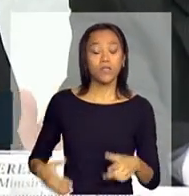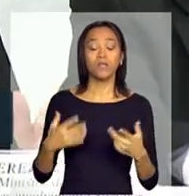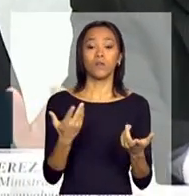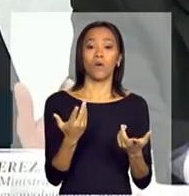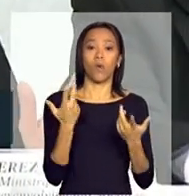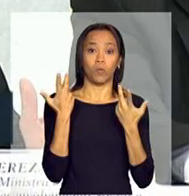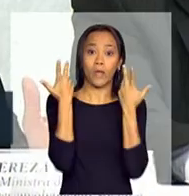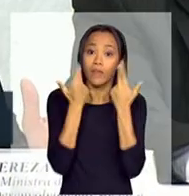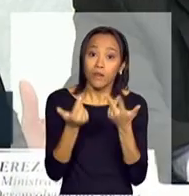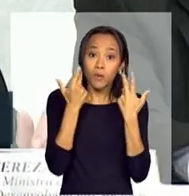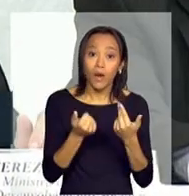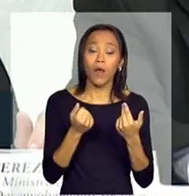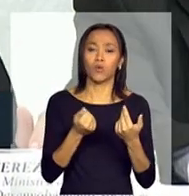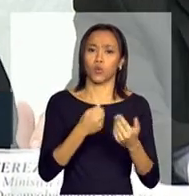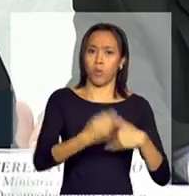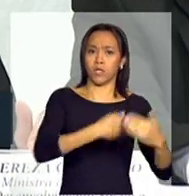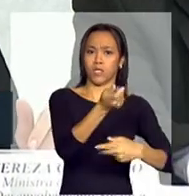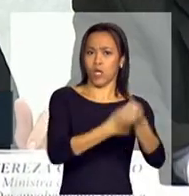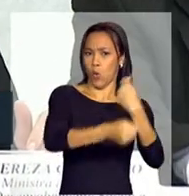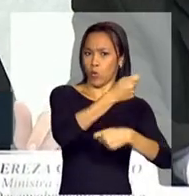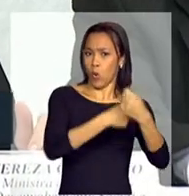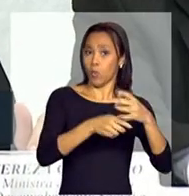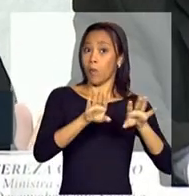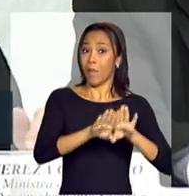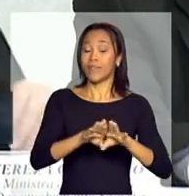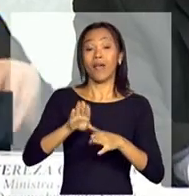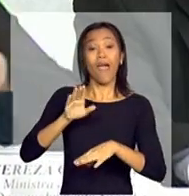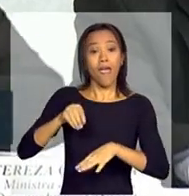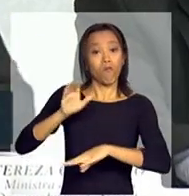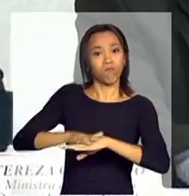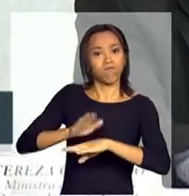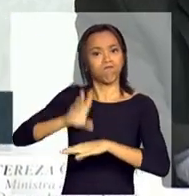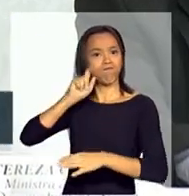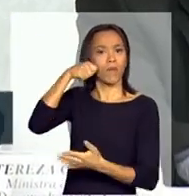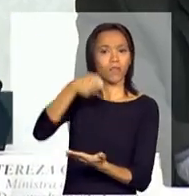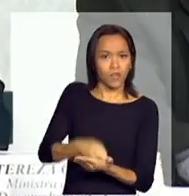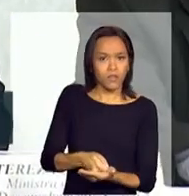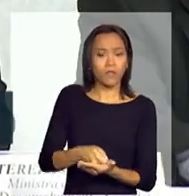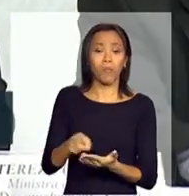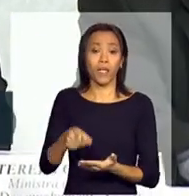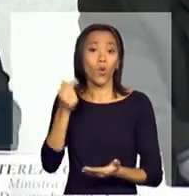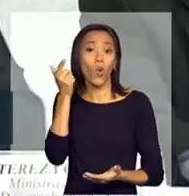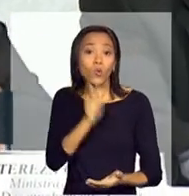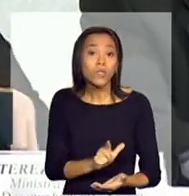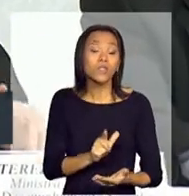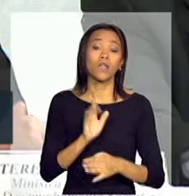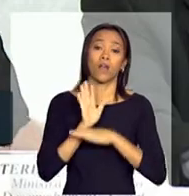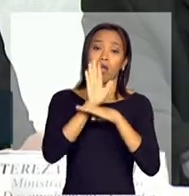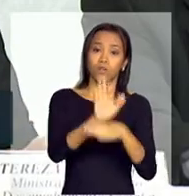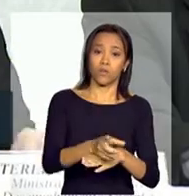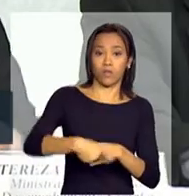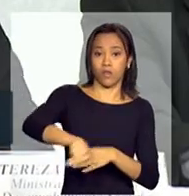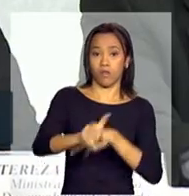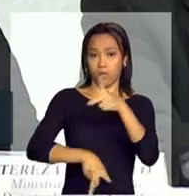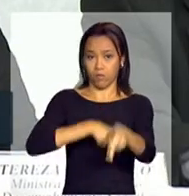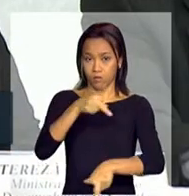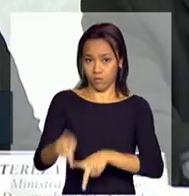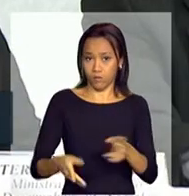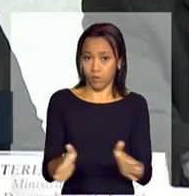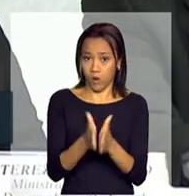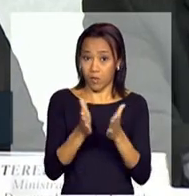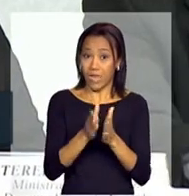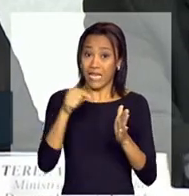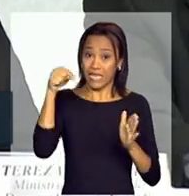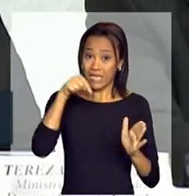processo de crescimento econômico, tem que haver uma decisão para que o Estado chegue nessa população, e esse é o conjunto de ações que